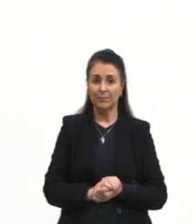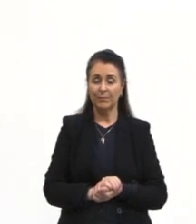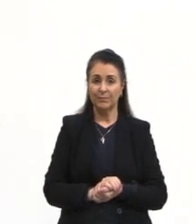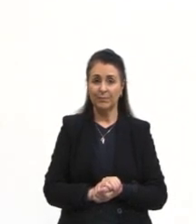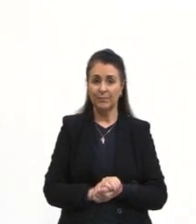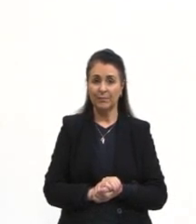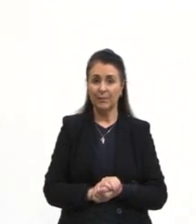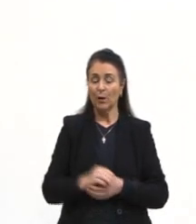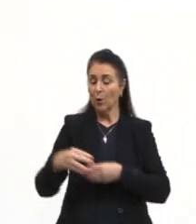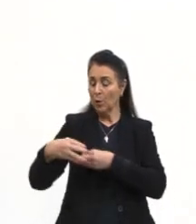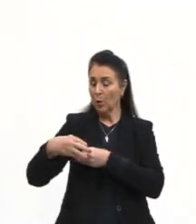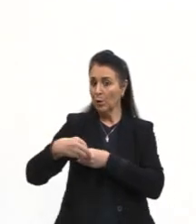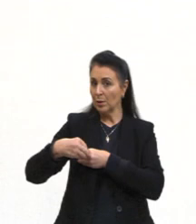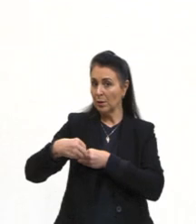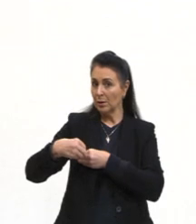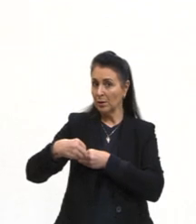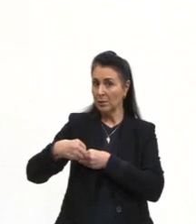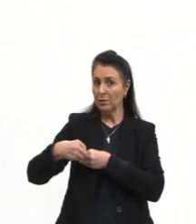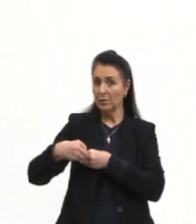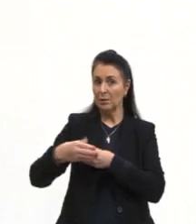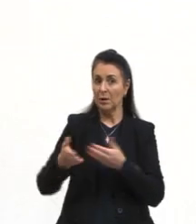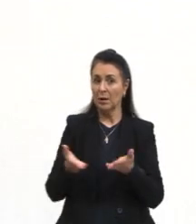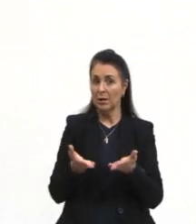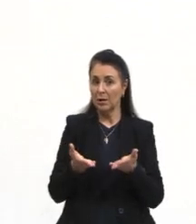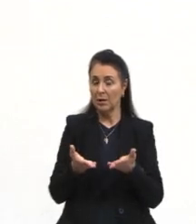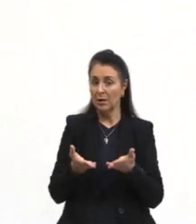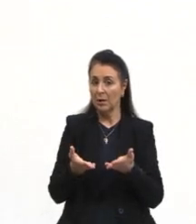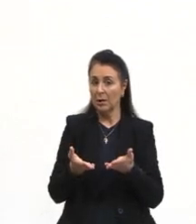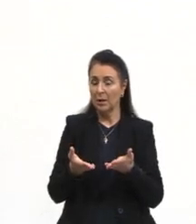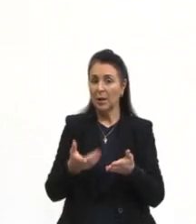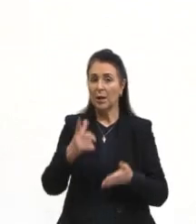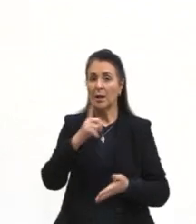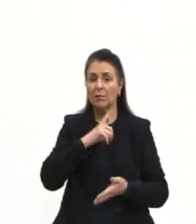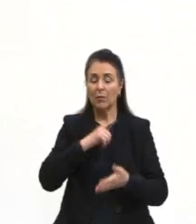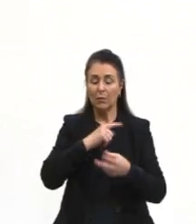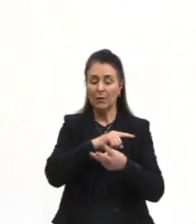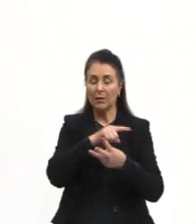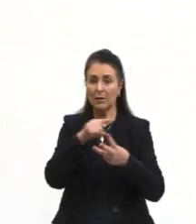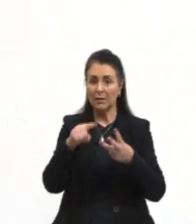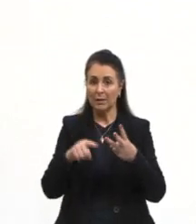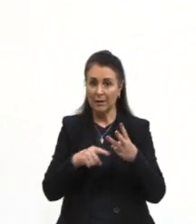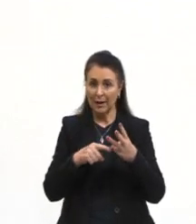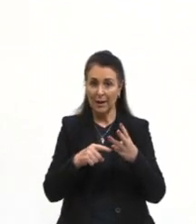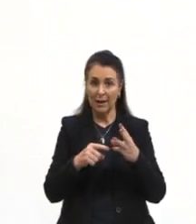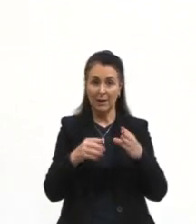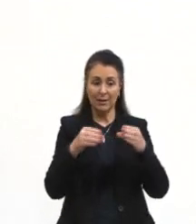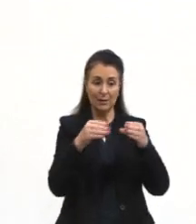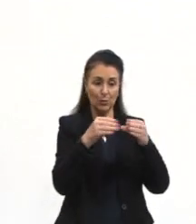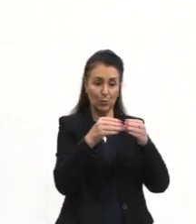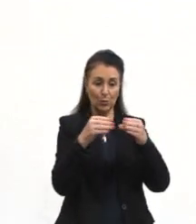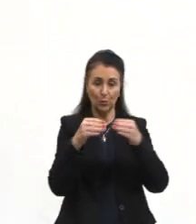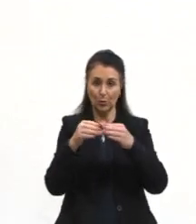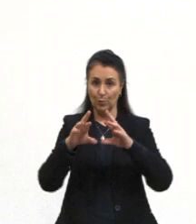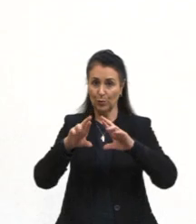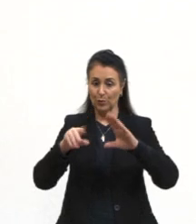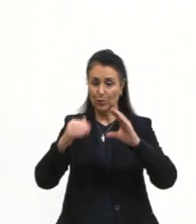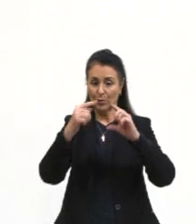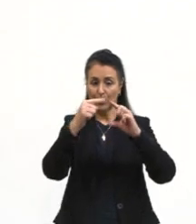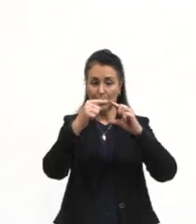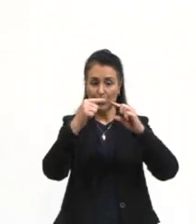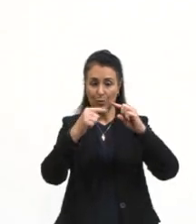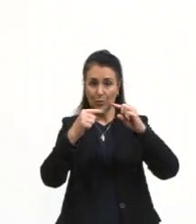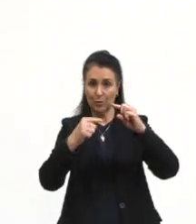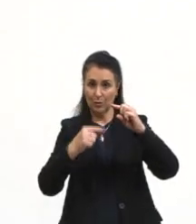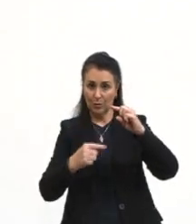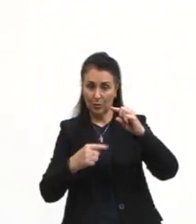Então, os mamíferos. Os mamíferos, eles vão ter três subclasses. Os prototérios,